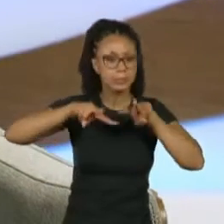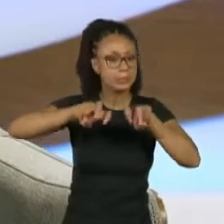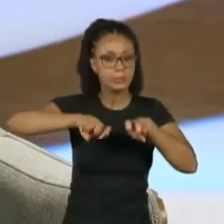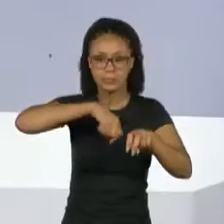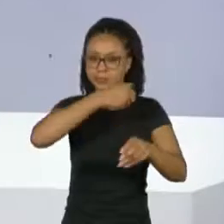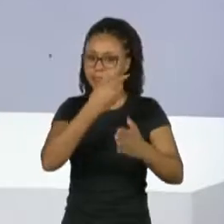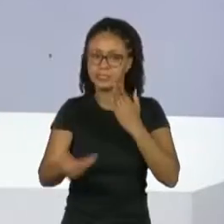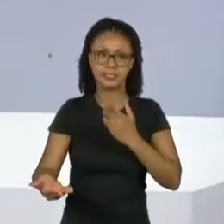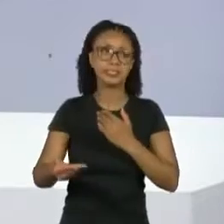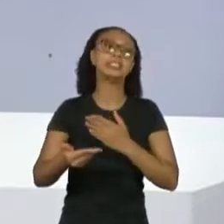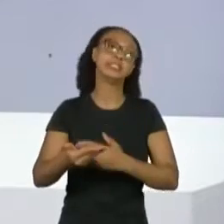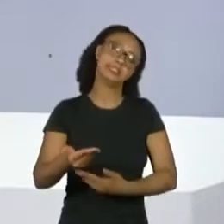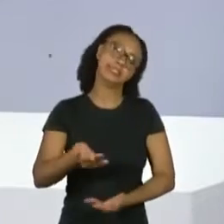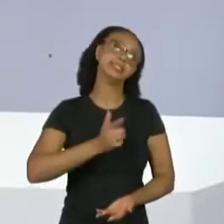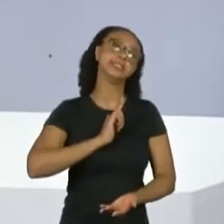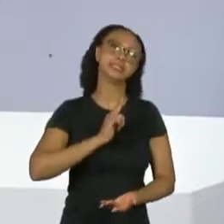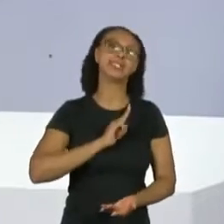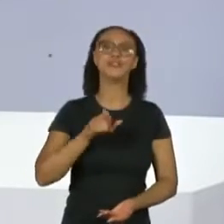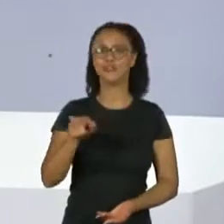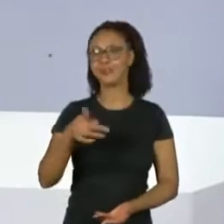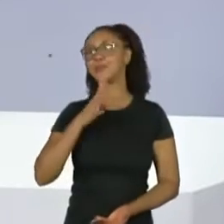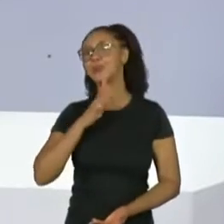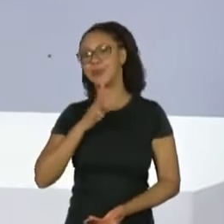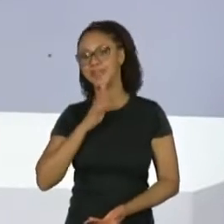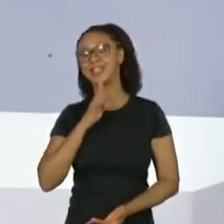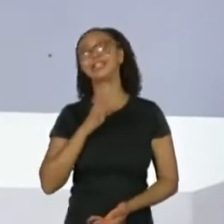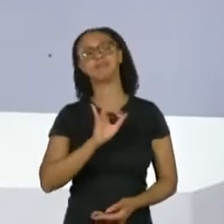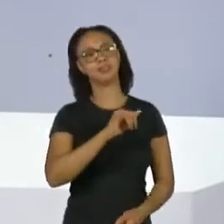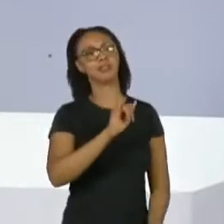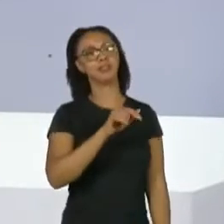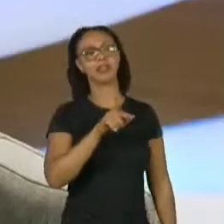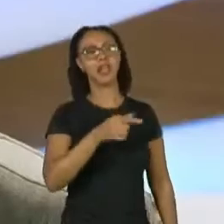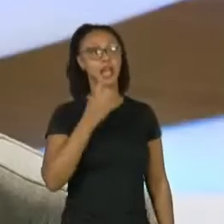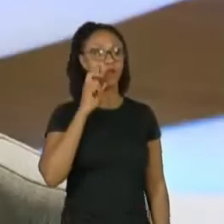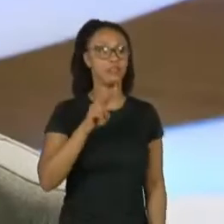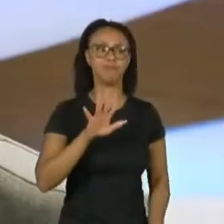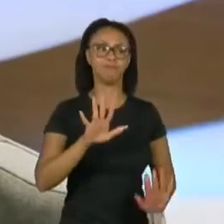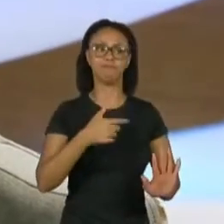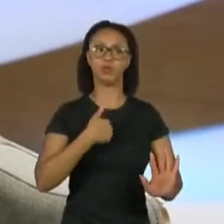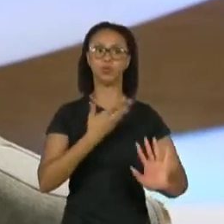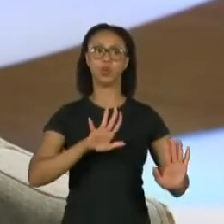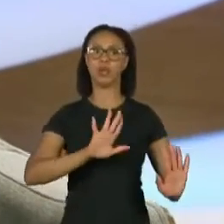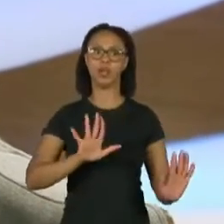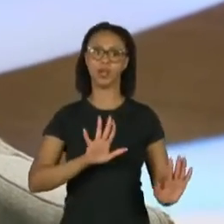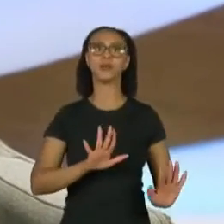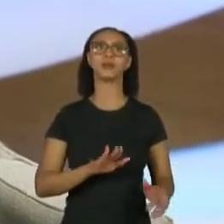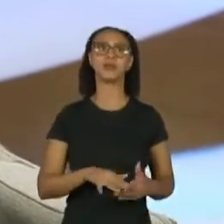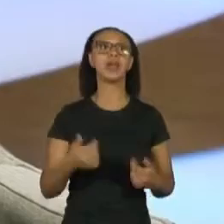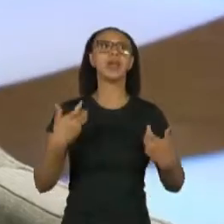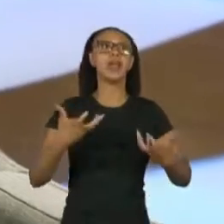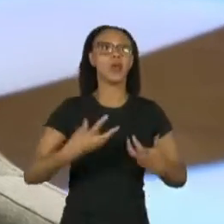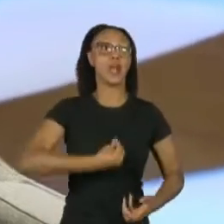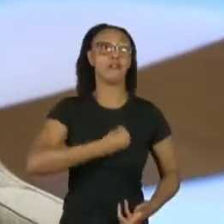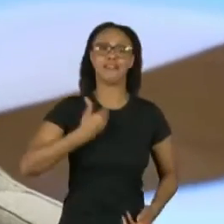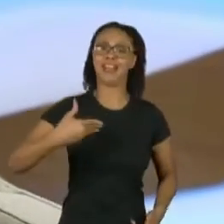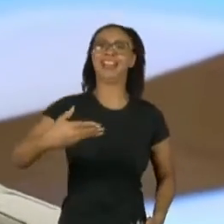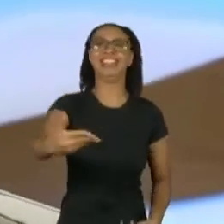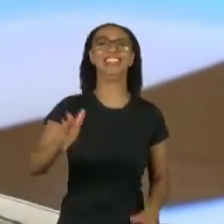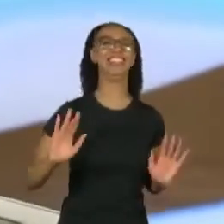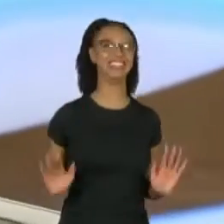É, então é bom que dá para ter esse padrão. de repente, eu falei, não, não quero isso para mim. Eu quero fazer com cuidado. queria viver até.